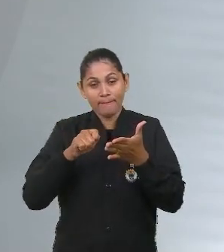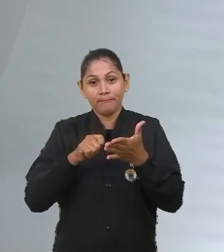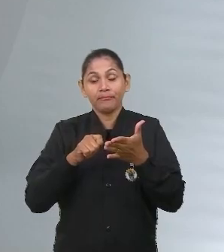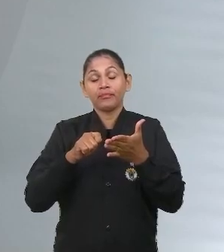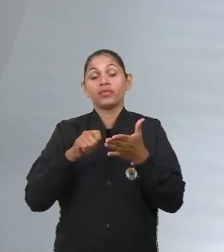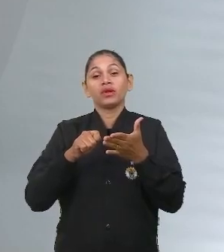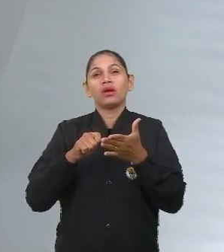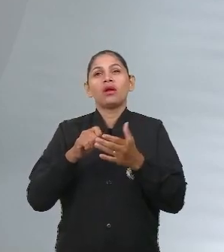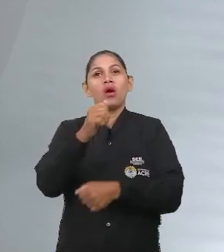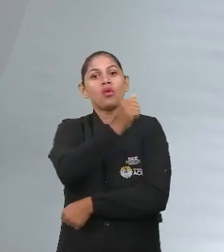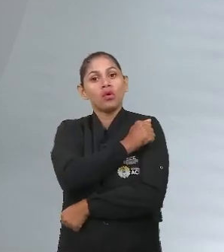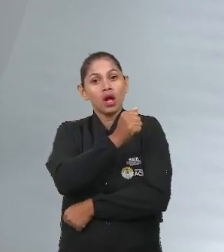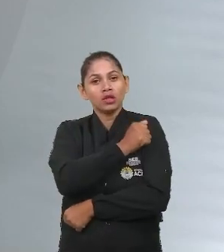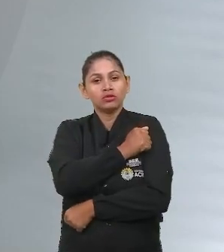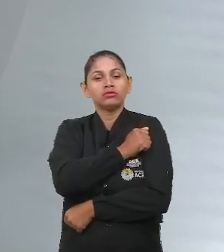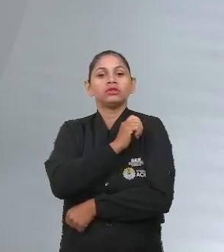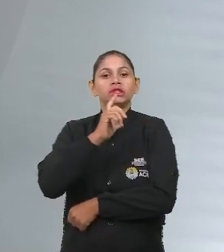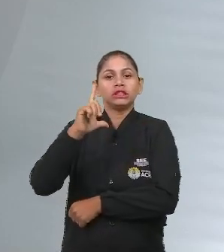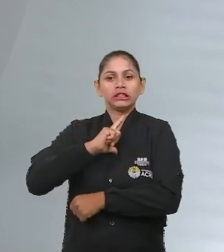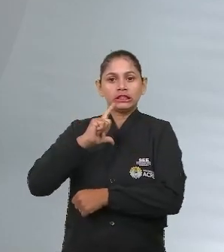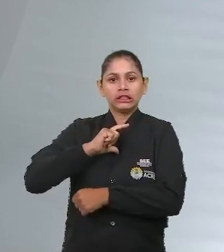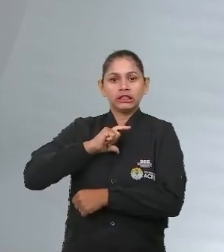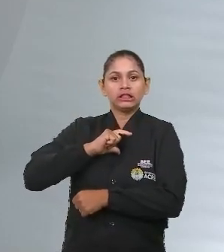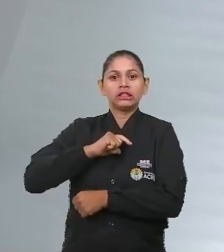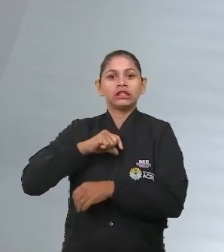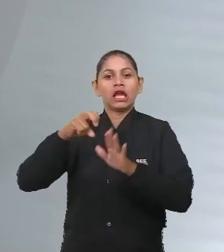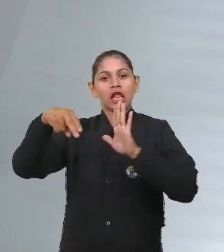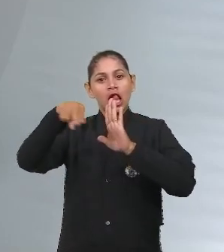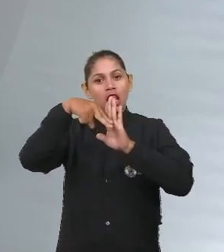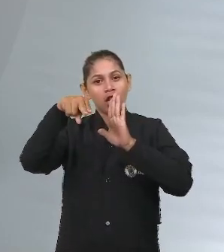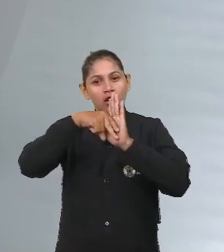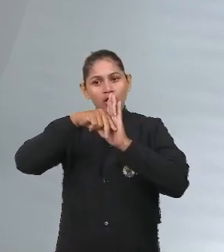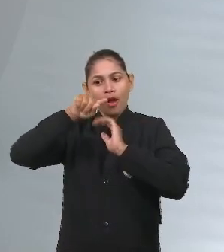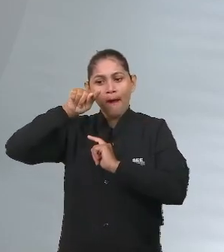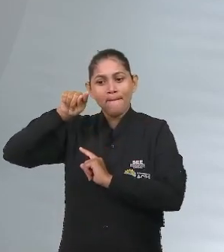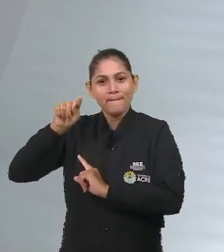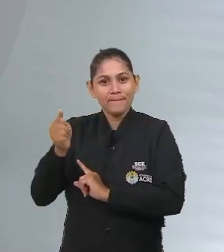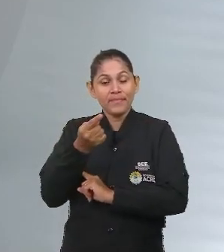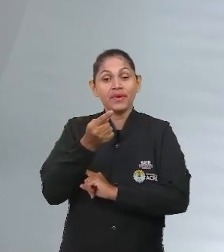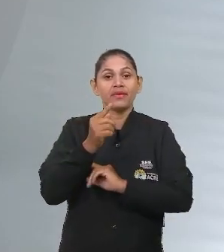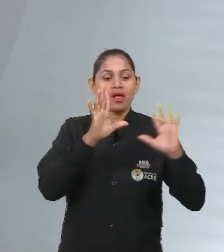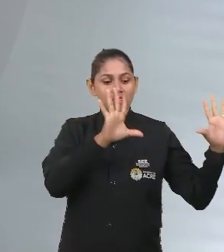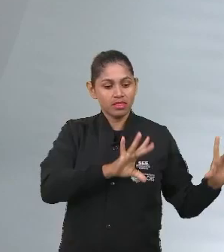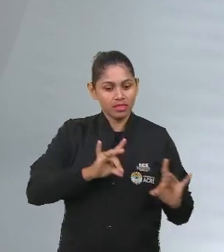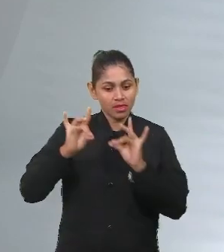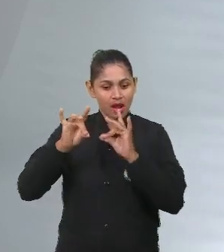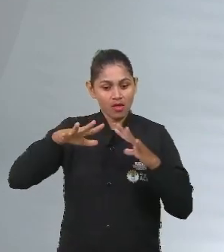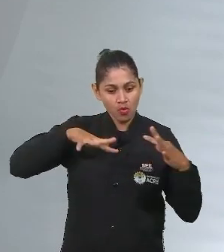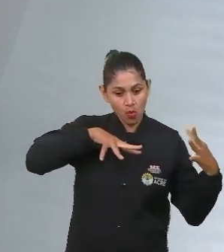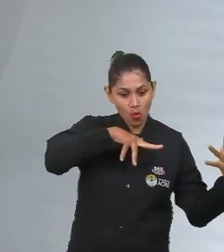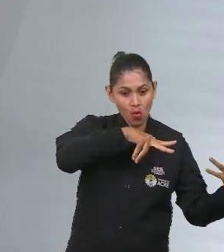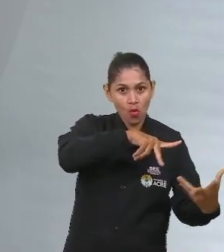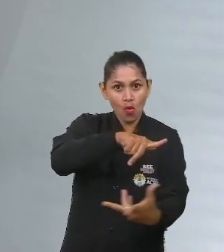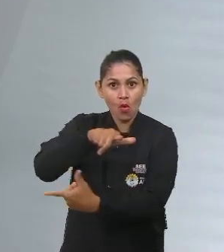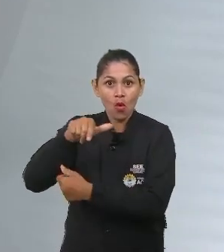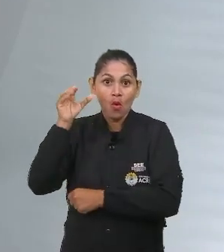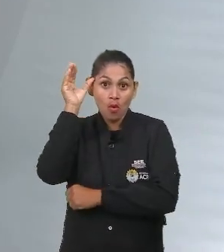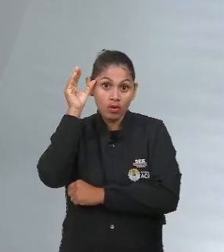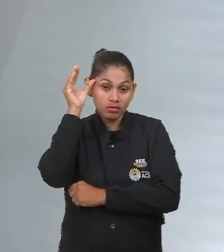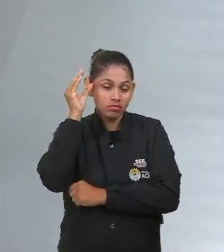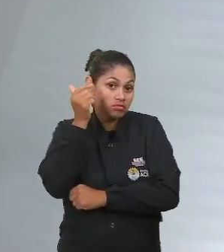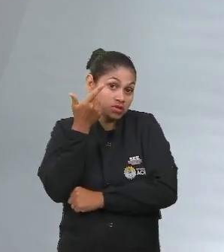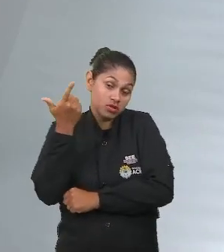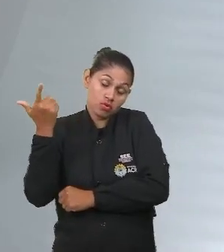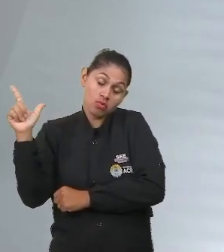tiram 900 mais, são alunos que vão trazer um conhecimento de mundo, um repertório que outro aluno